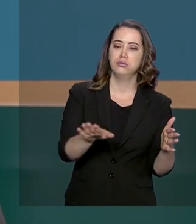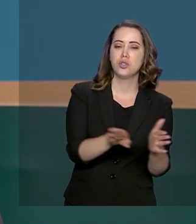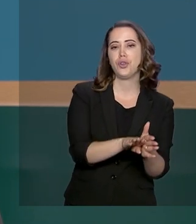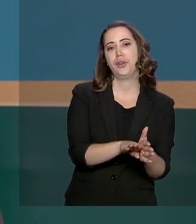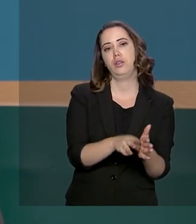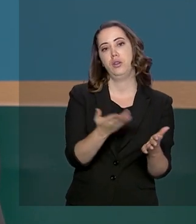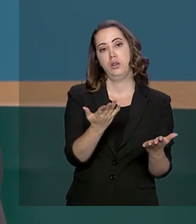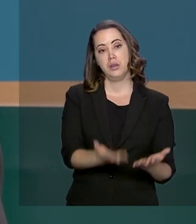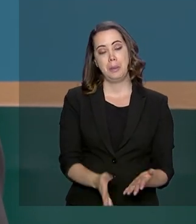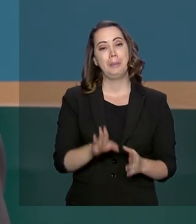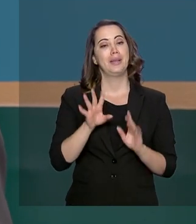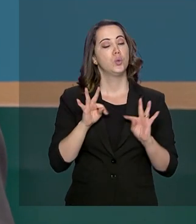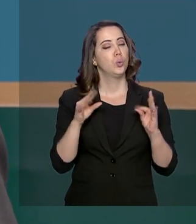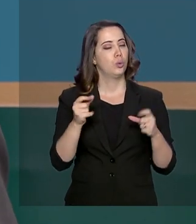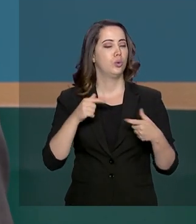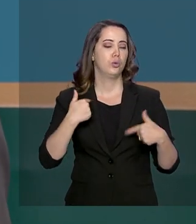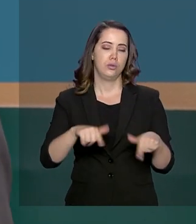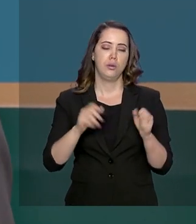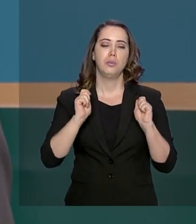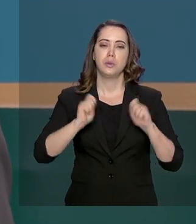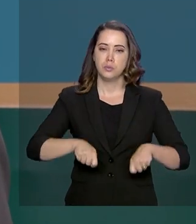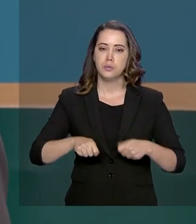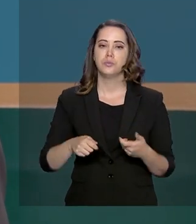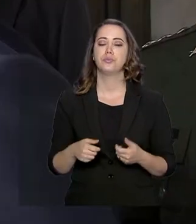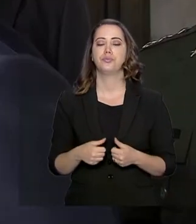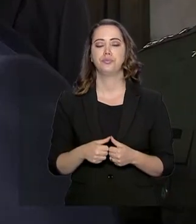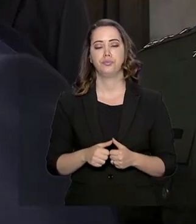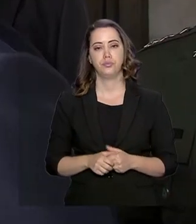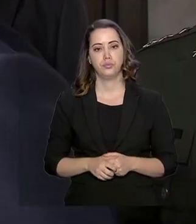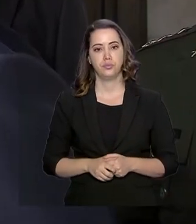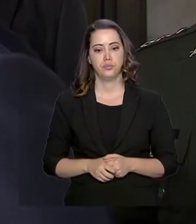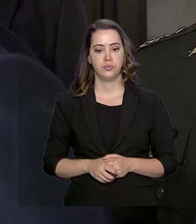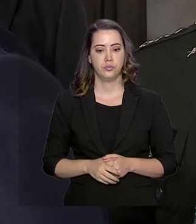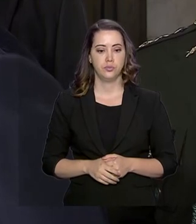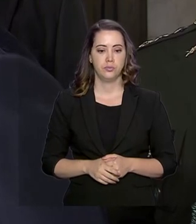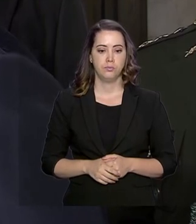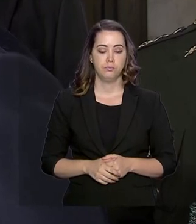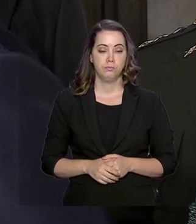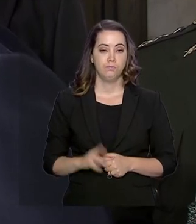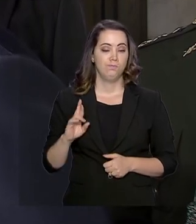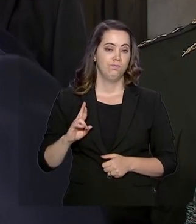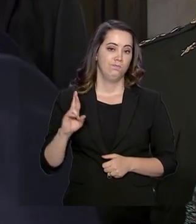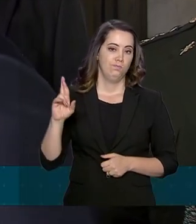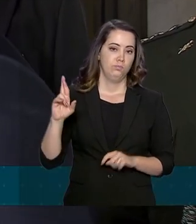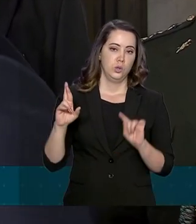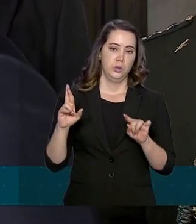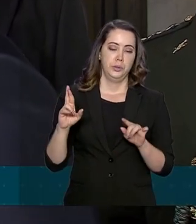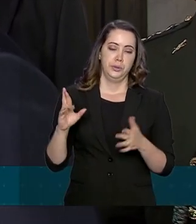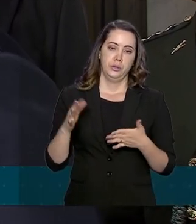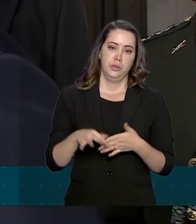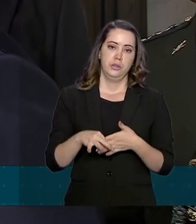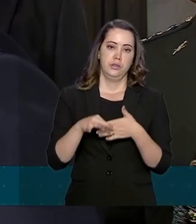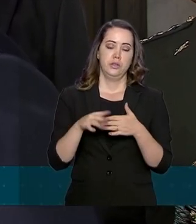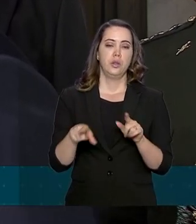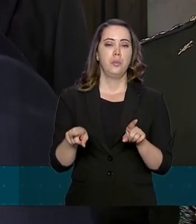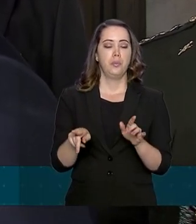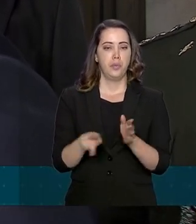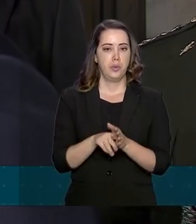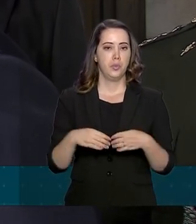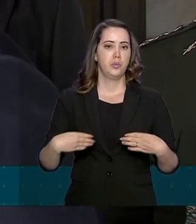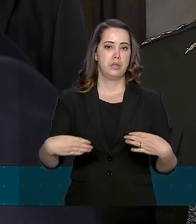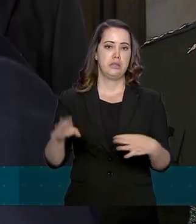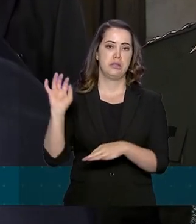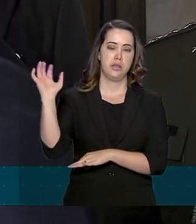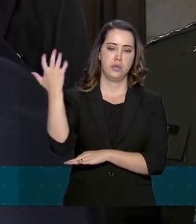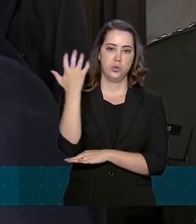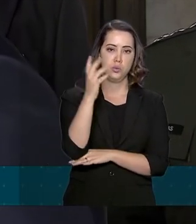todas as medidas de contingência estão sendo tomadas. A Autoridade Nacional, nesses casos, é o Ministério do Meio Ambiente,